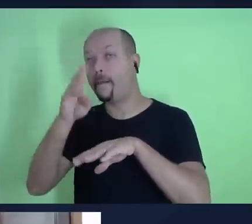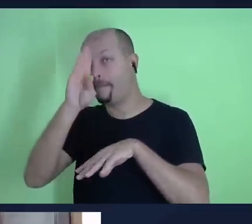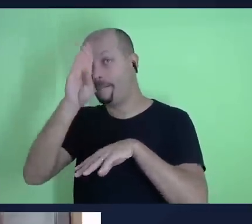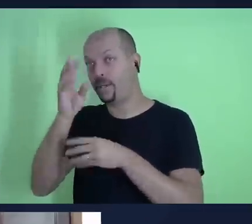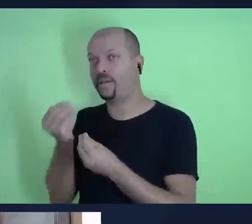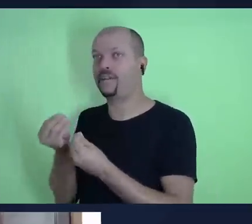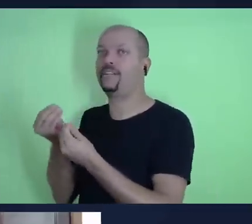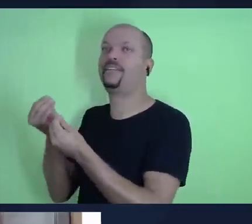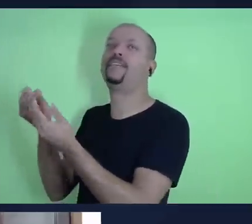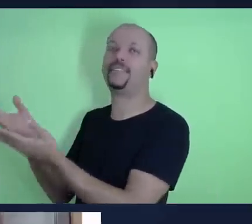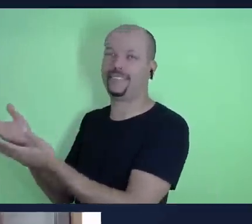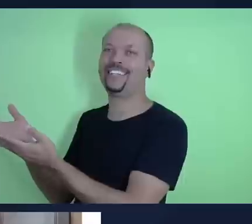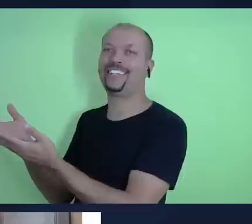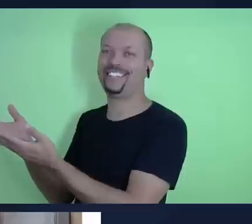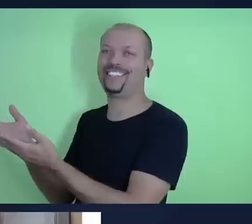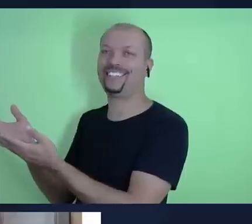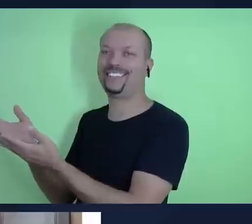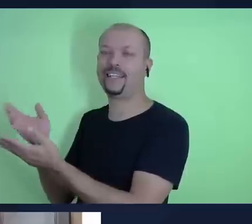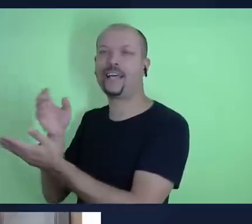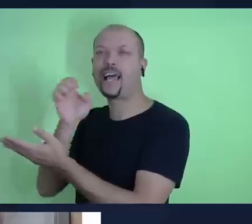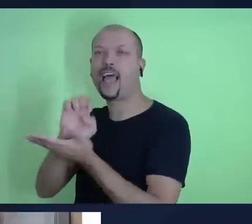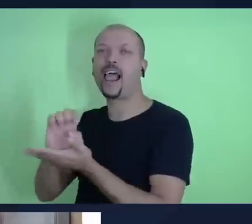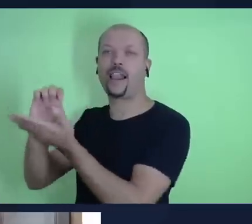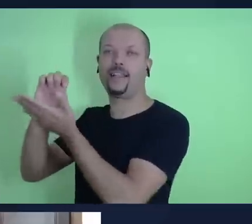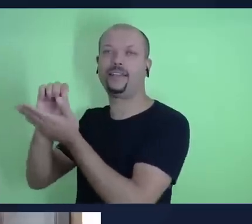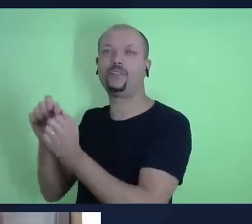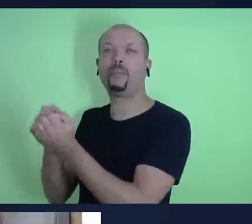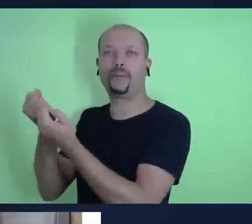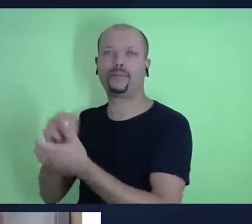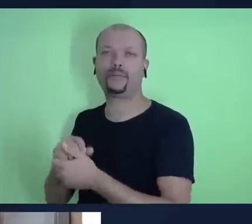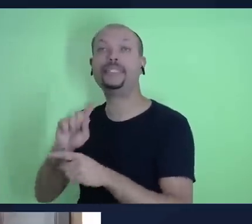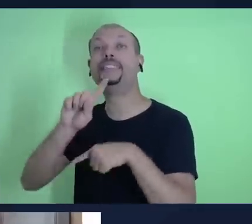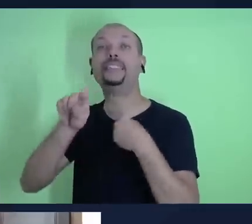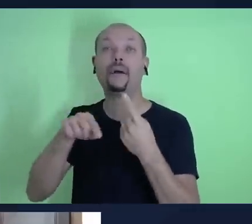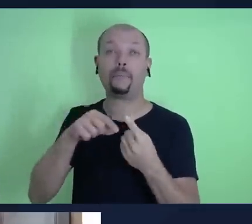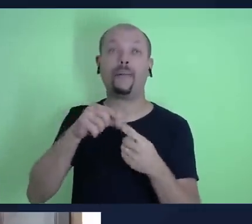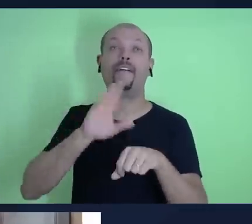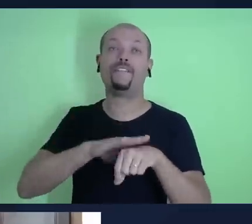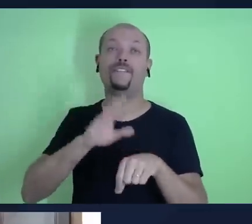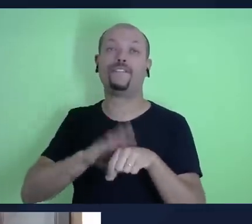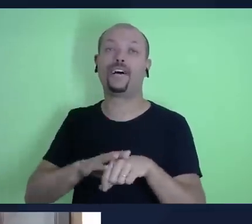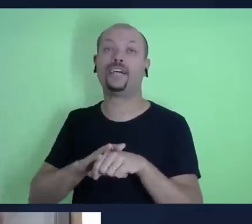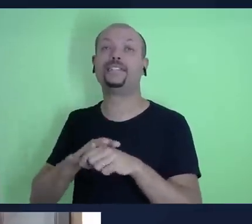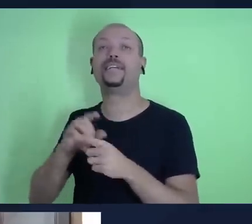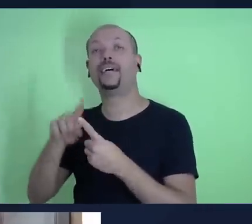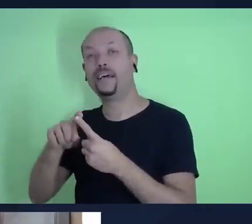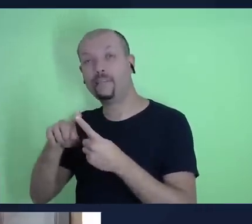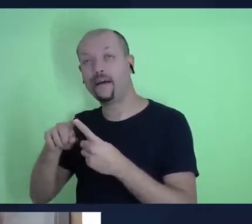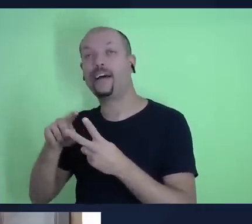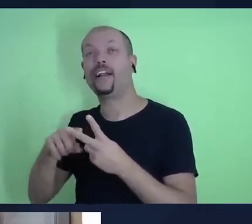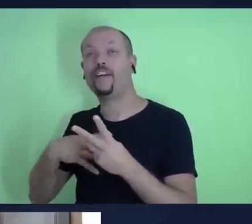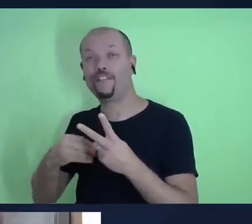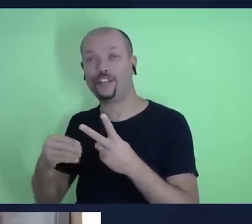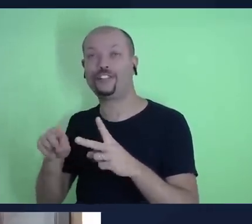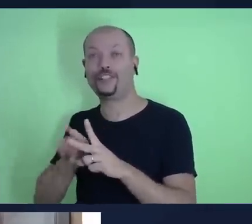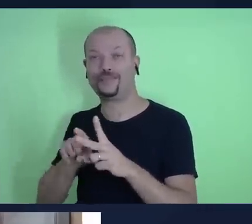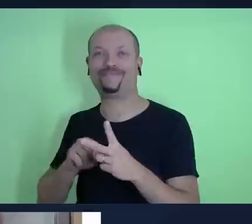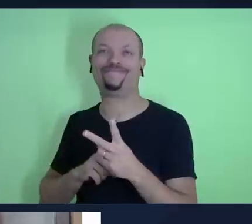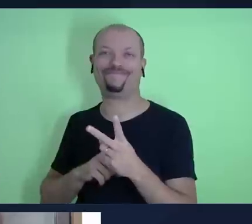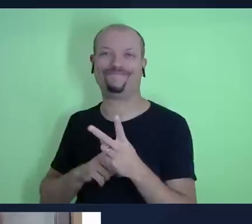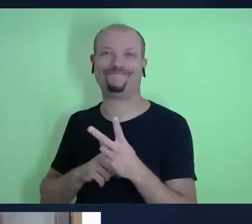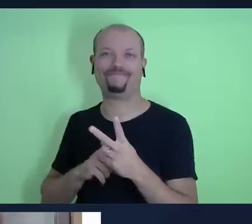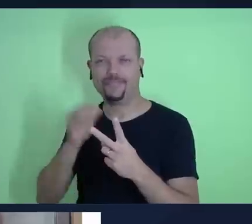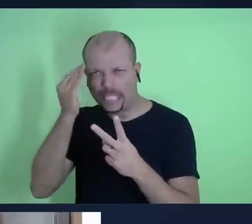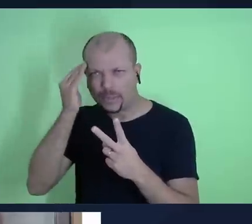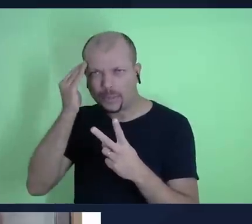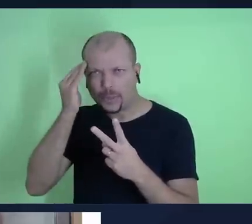entregar para Elias o pão e depois ela vai fazer para ela e para o próprio filho certo então o